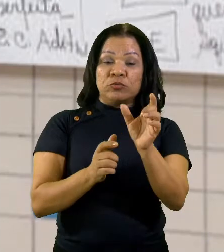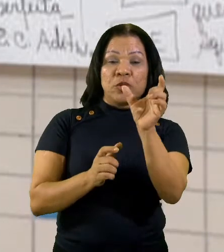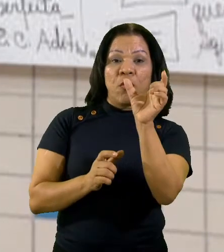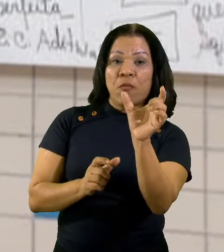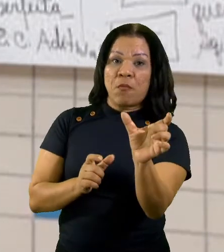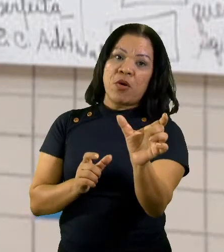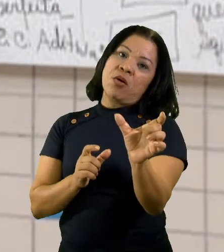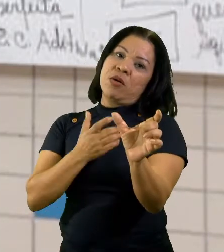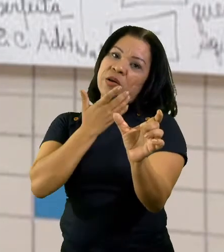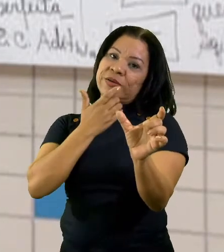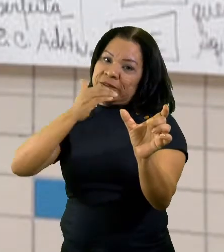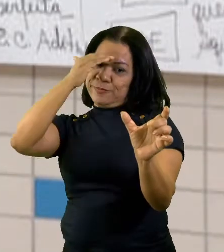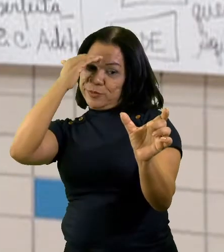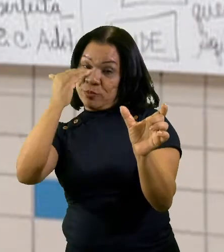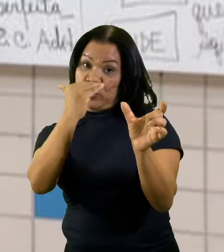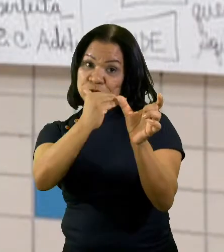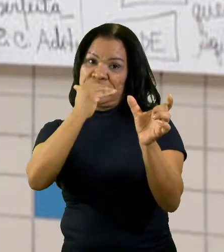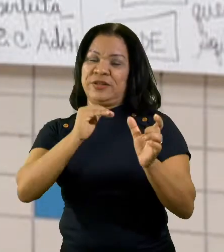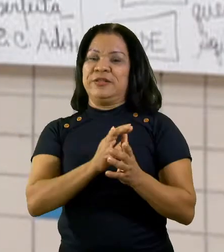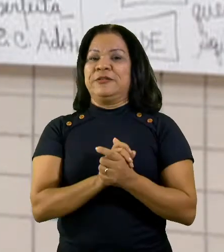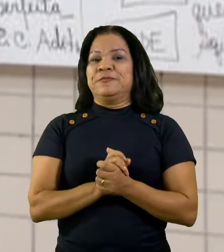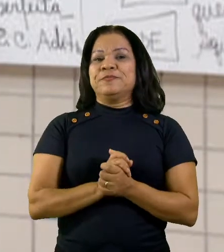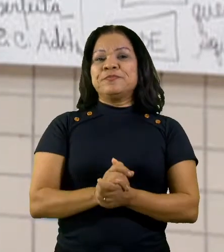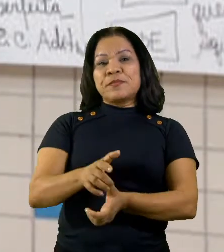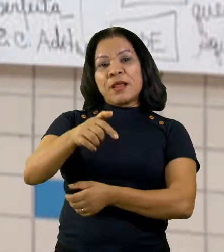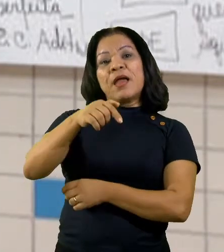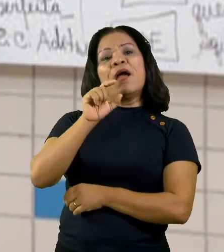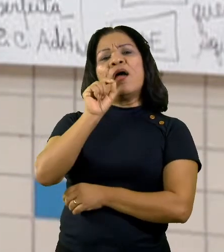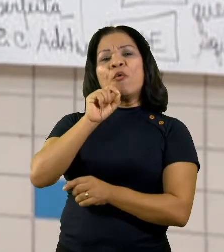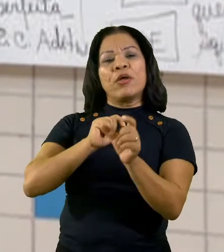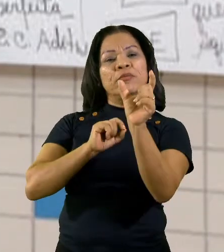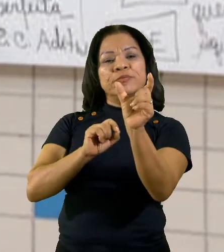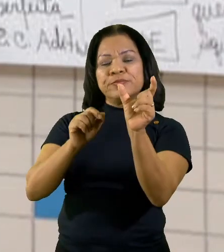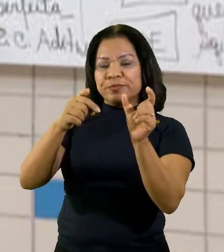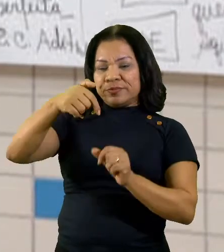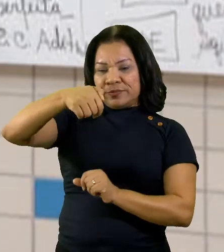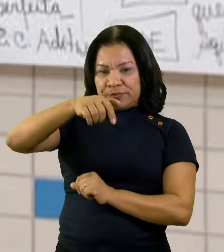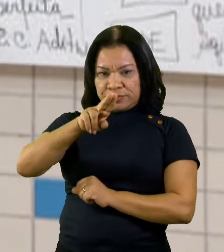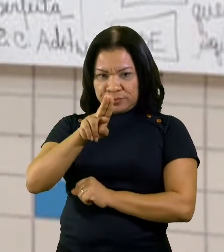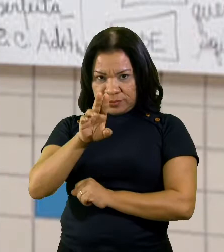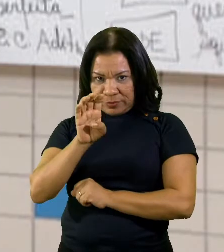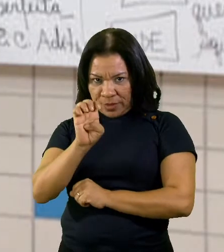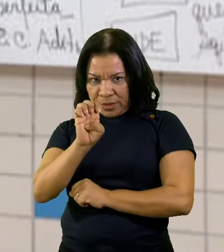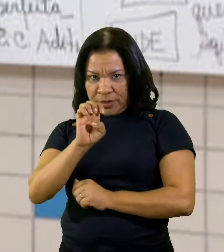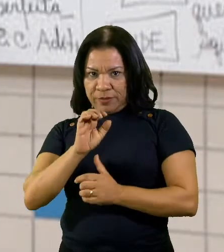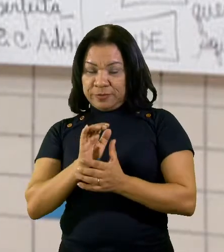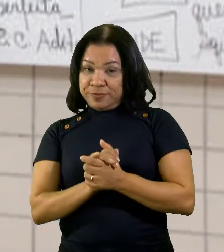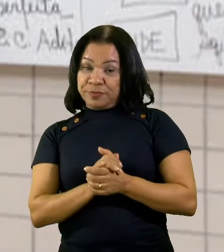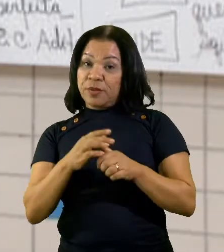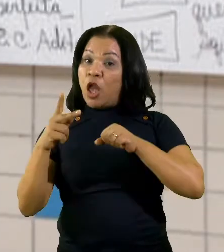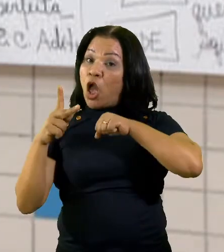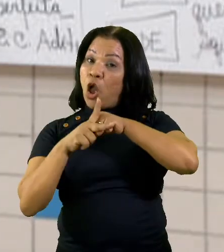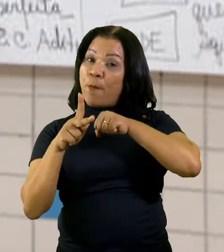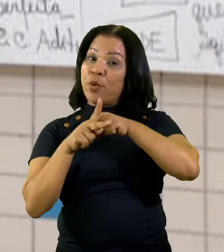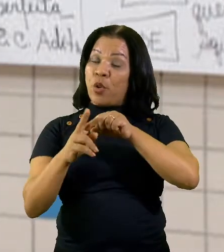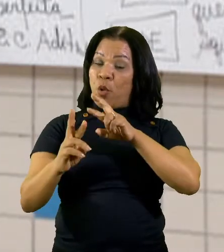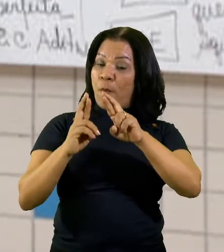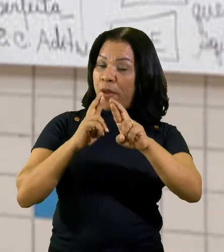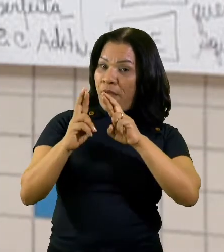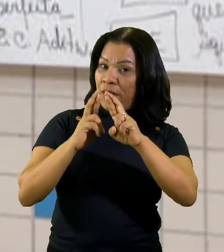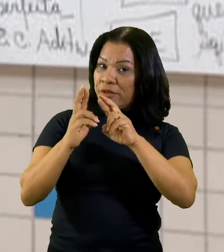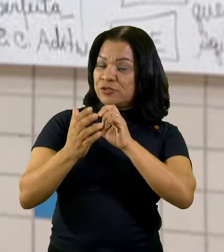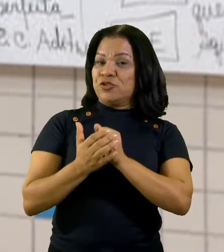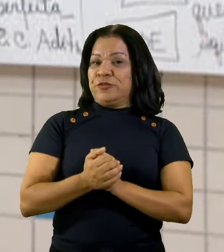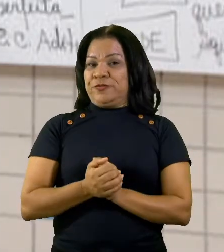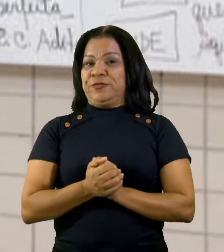Que, tipo de oração, ele é chamado de pronome relativo. Então, o pronome relativo,